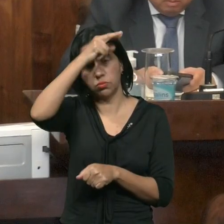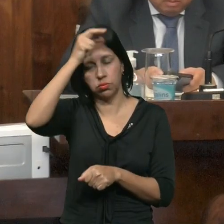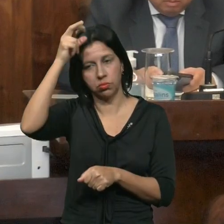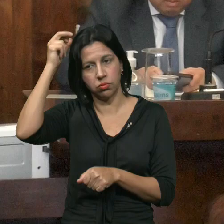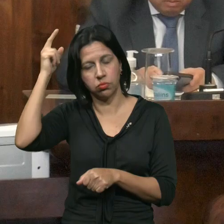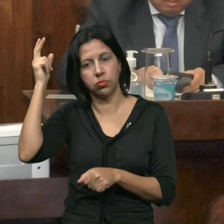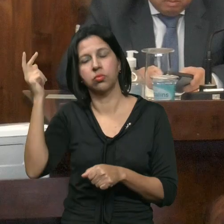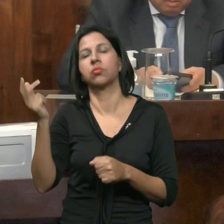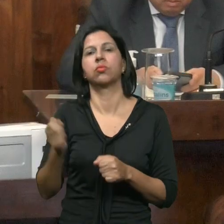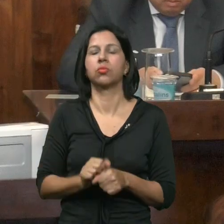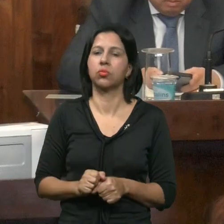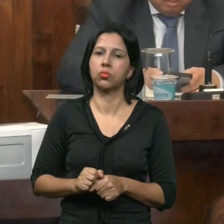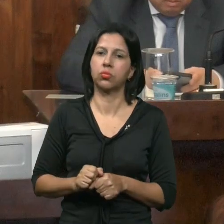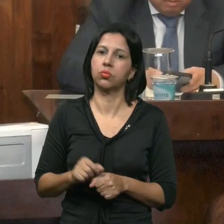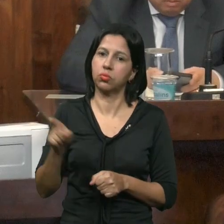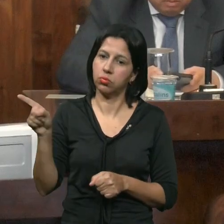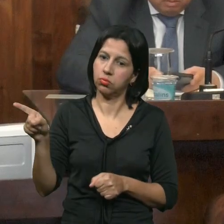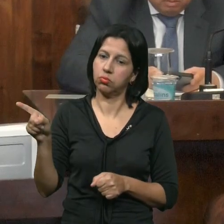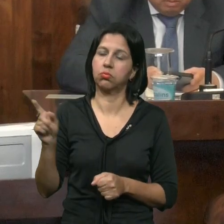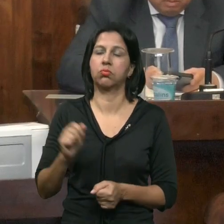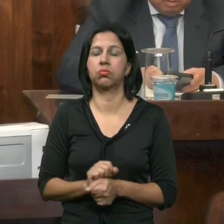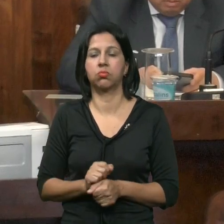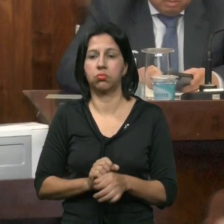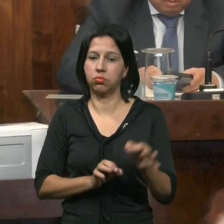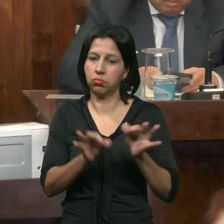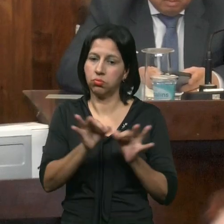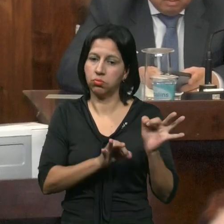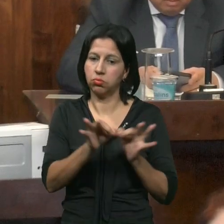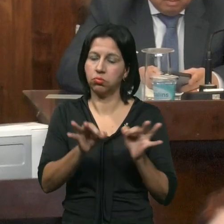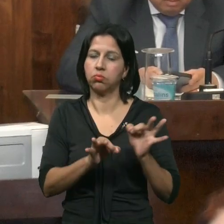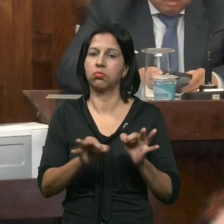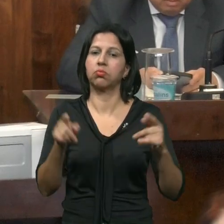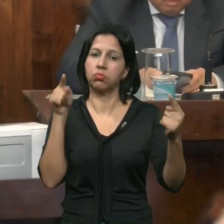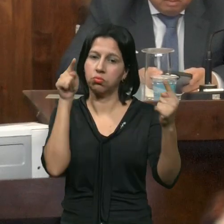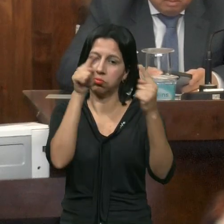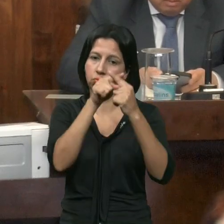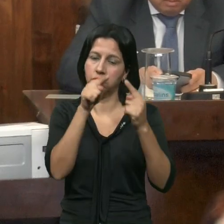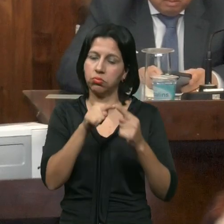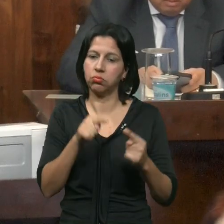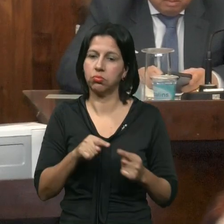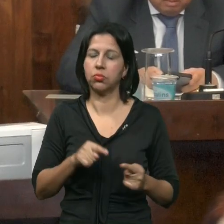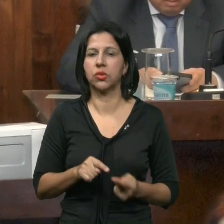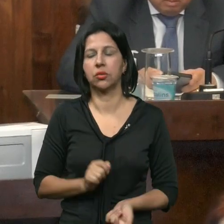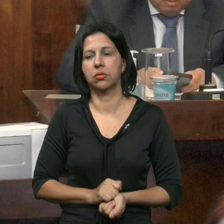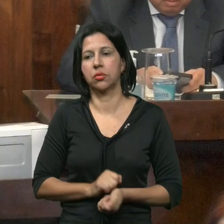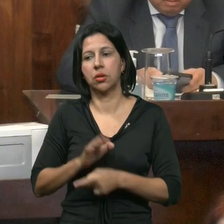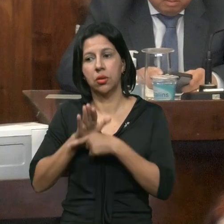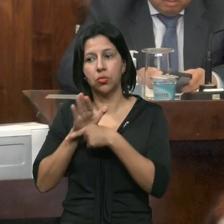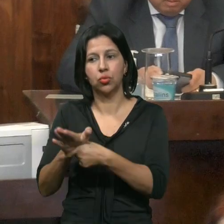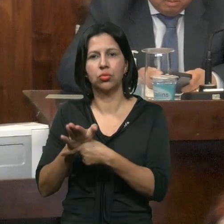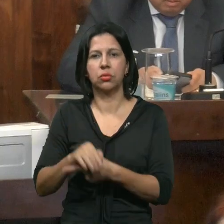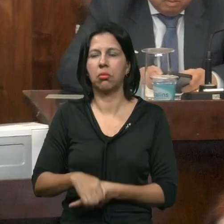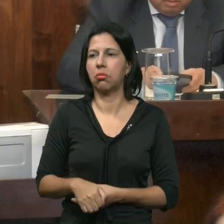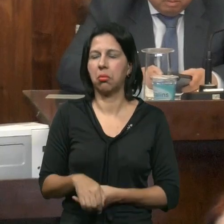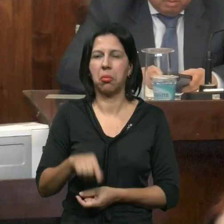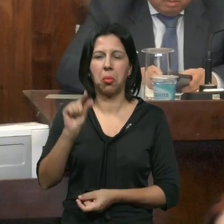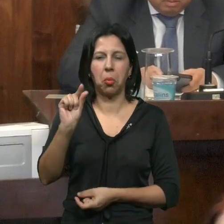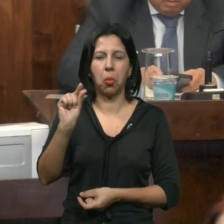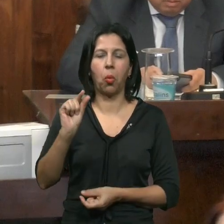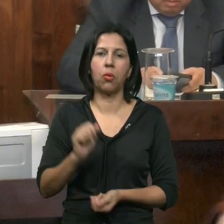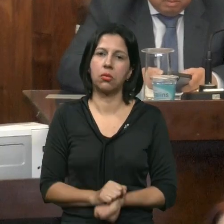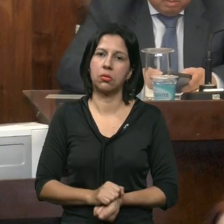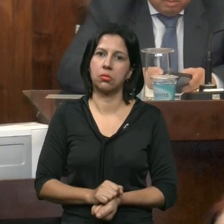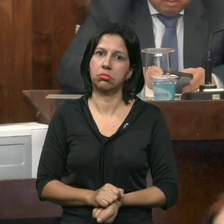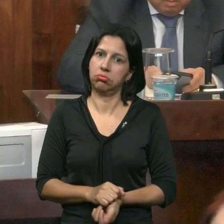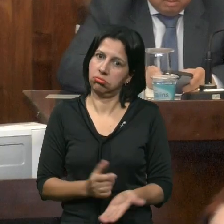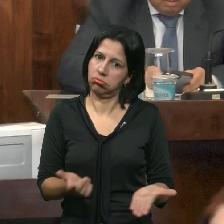Tenha a sensibilidade De sancionar a lei E conceder Esse benefício Que é muito pequeno É até insignificante Merecia muito mais